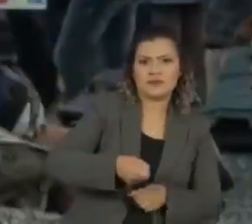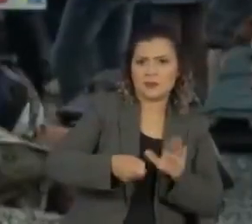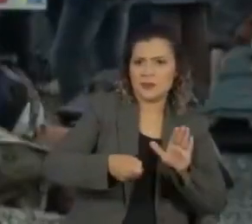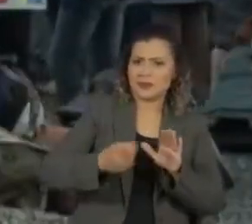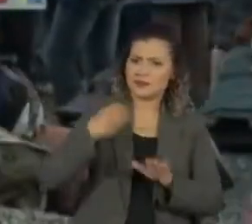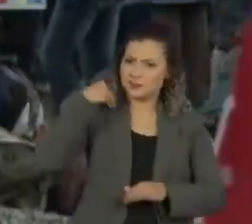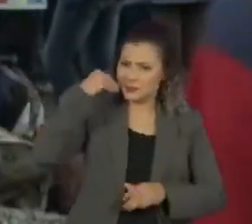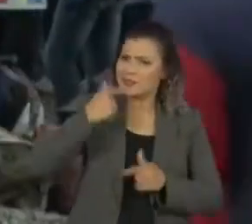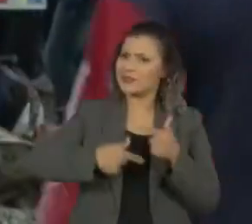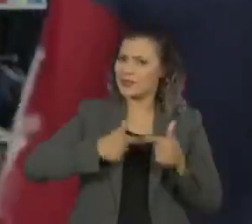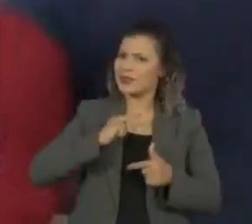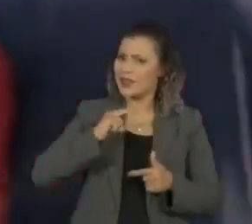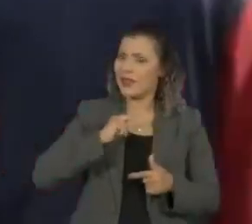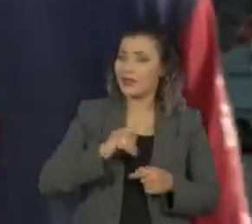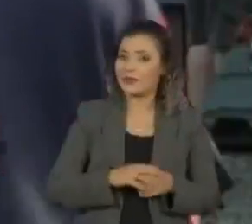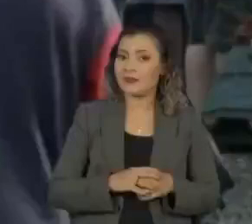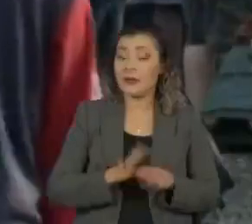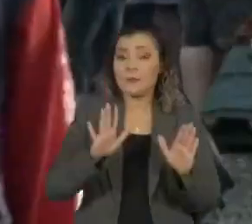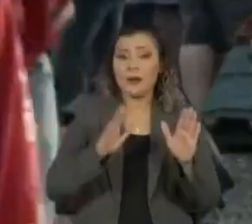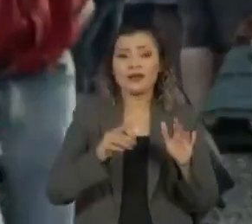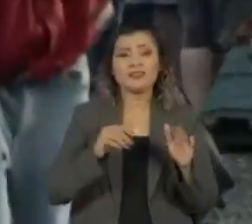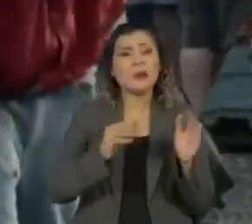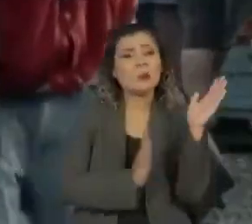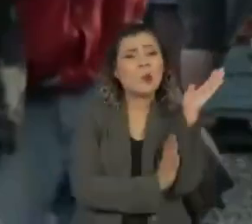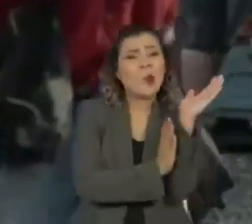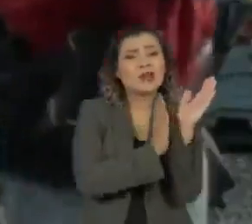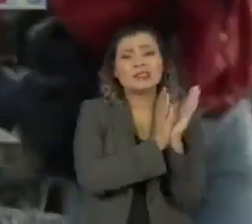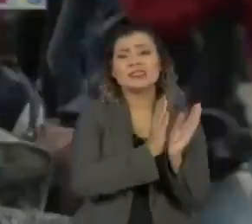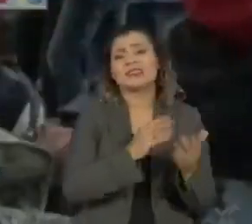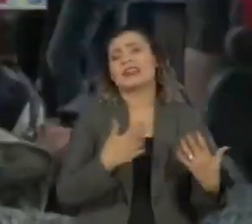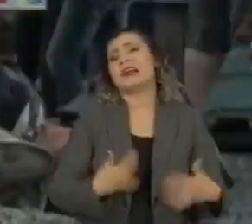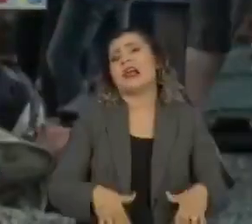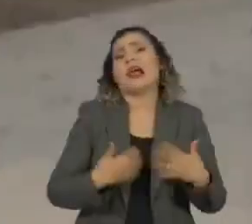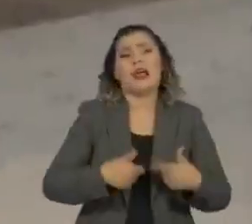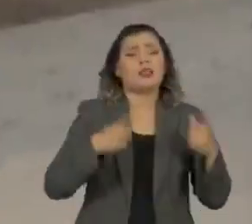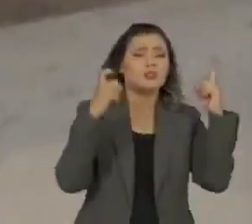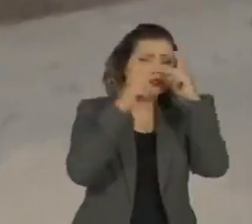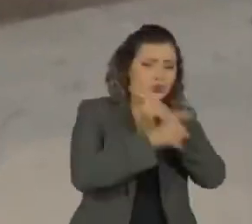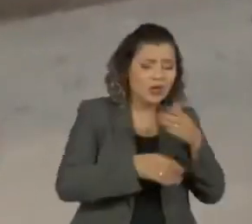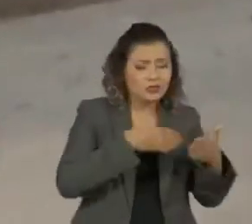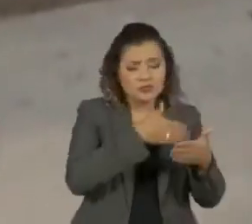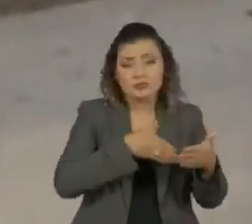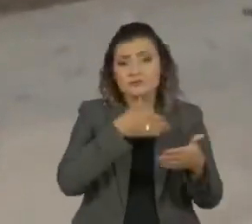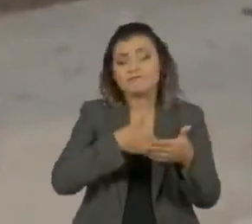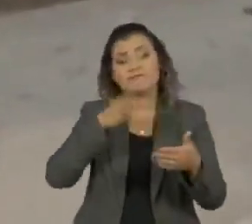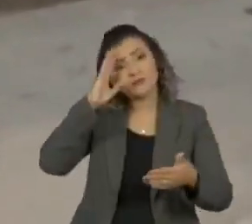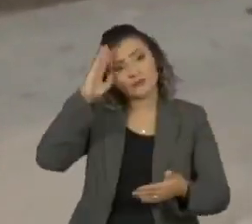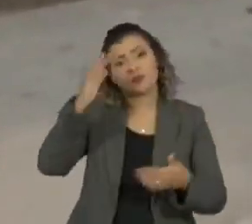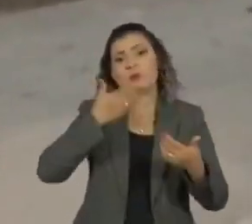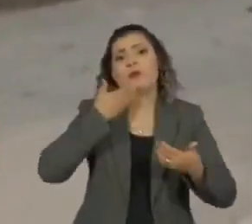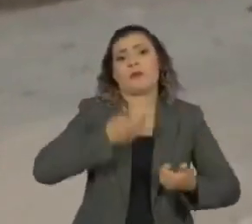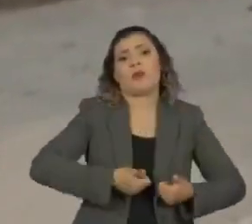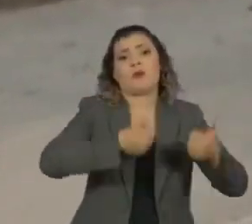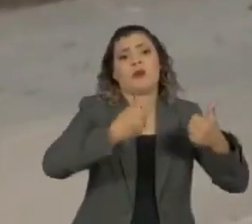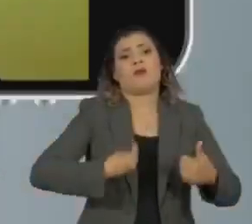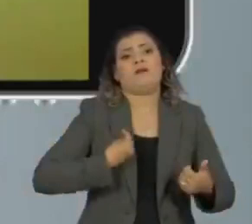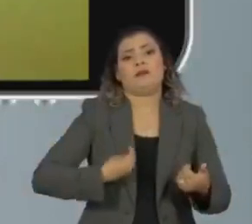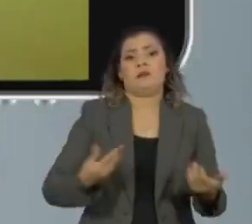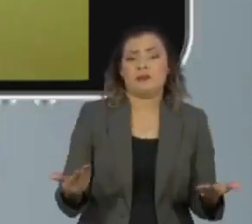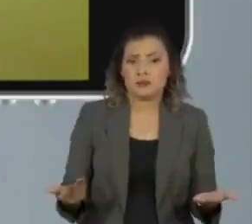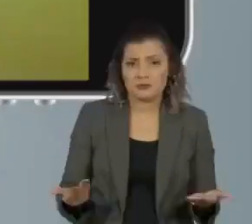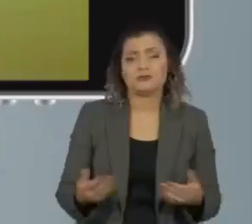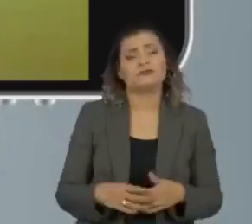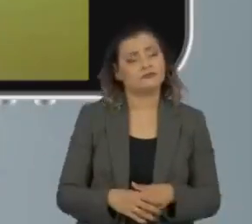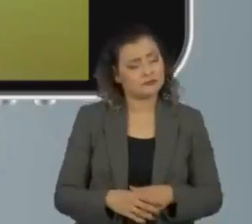trabalho. Mas o preconceito e burocracia ainda são os grandes adversários para quem busca uma melhor qualidade de vida.